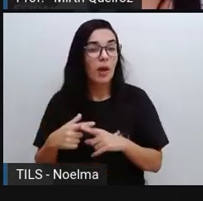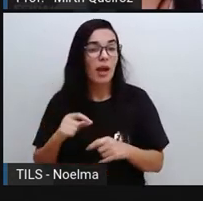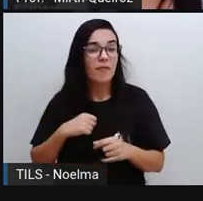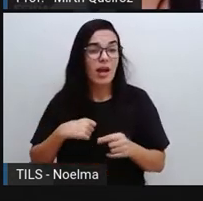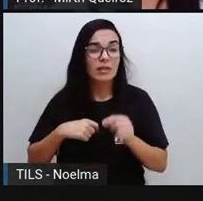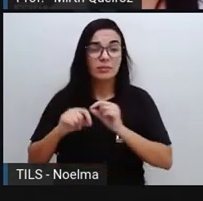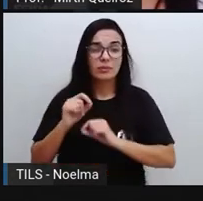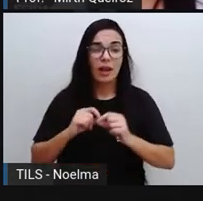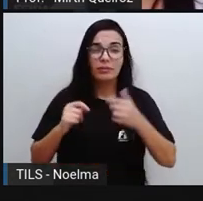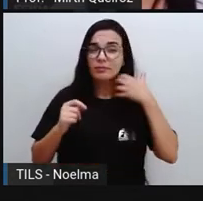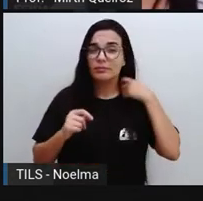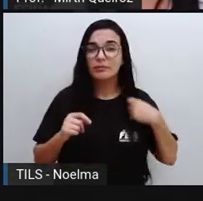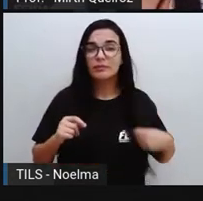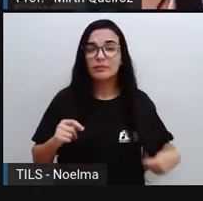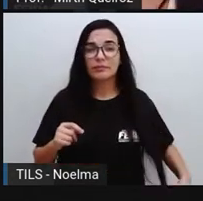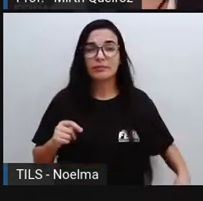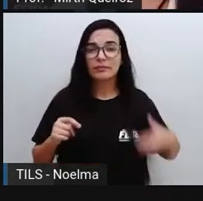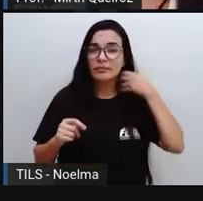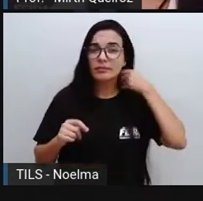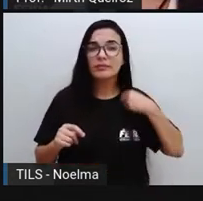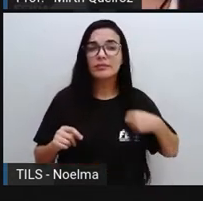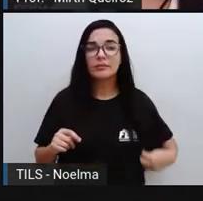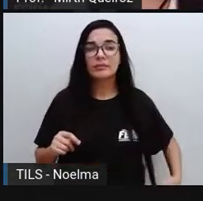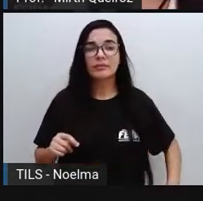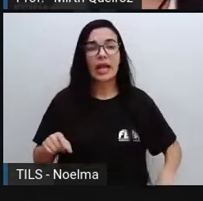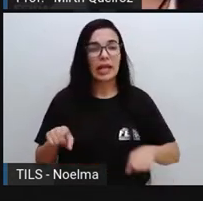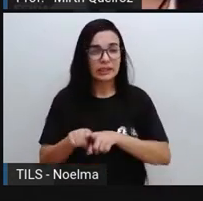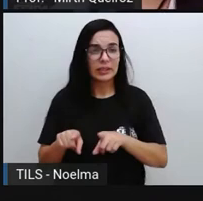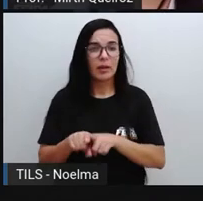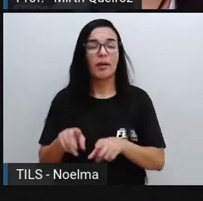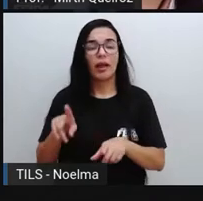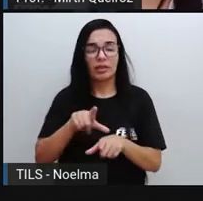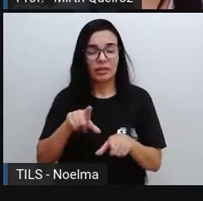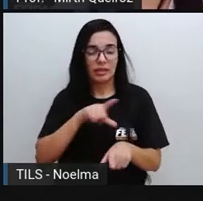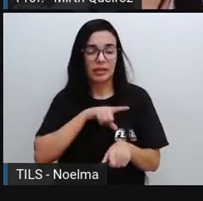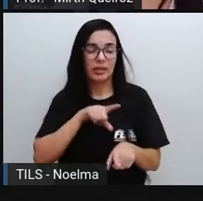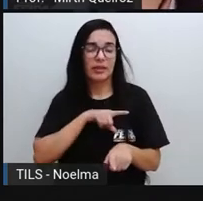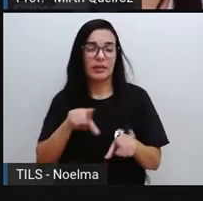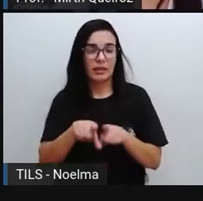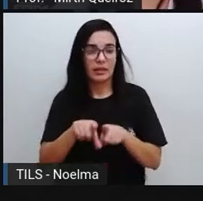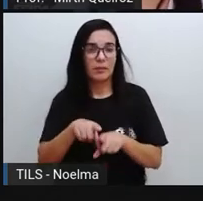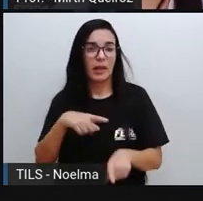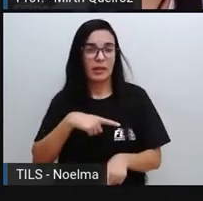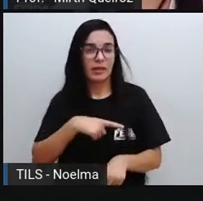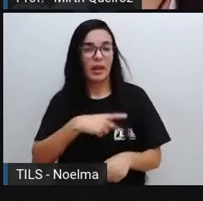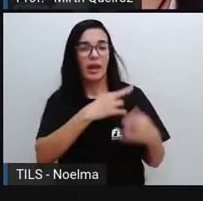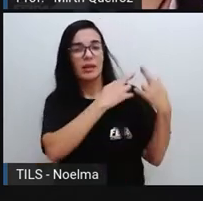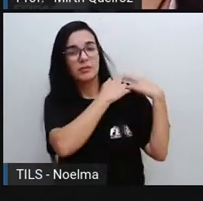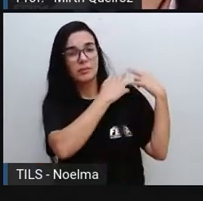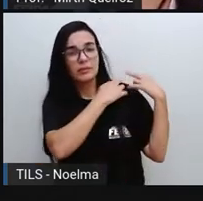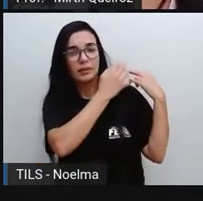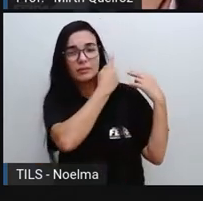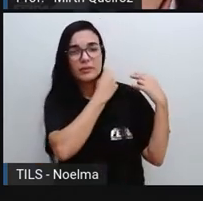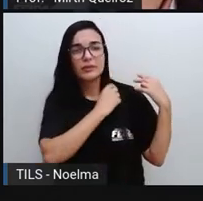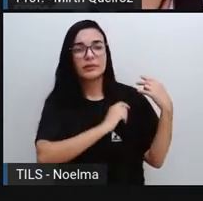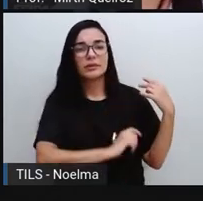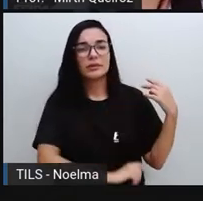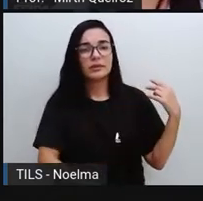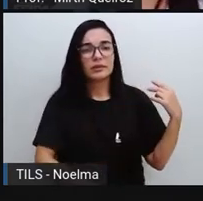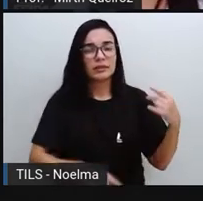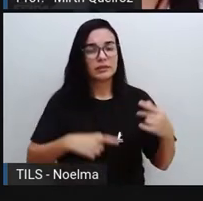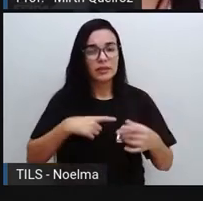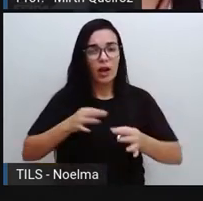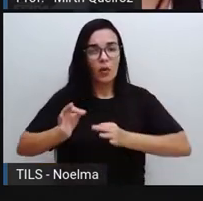espécies, elas também são responsáveis por isso. E vai garantir também a manutenção